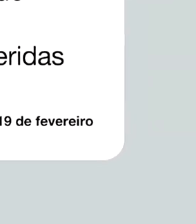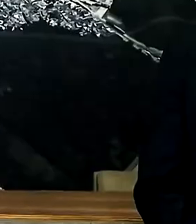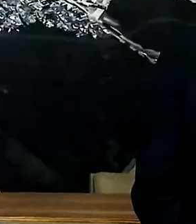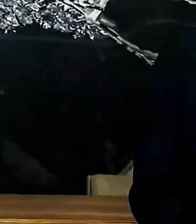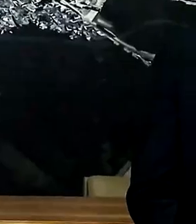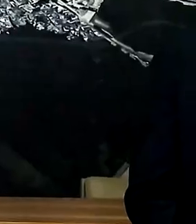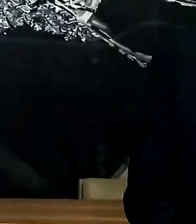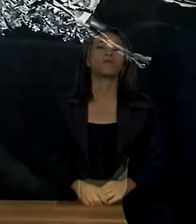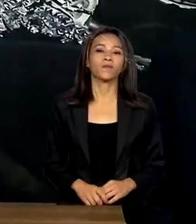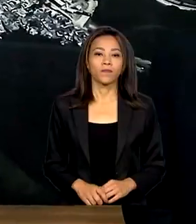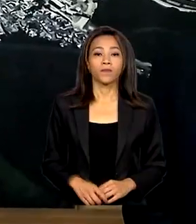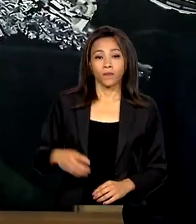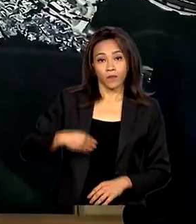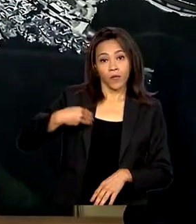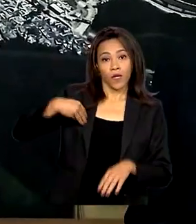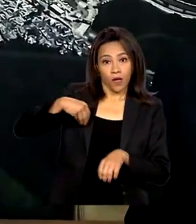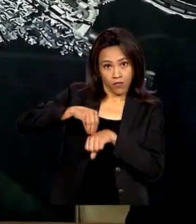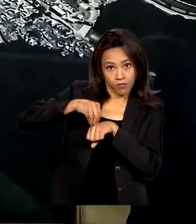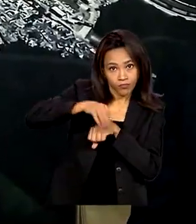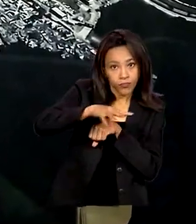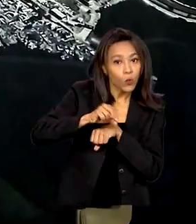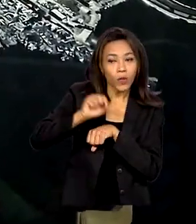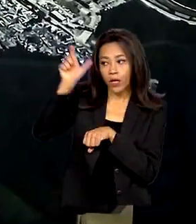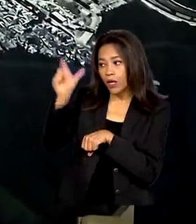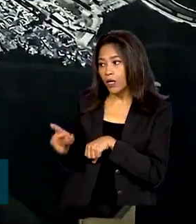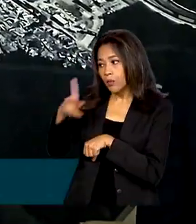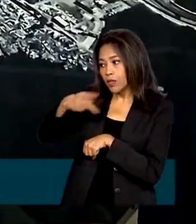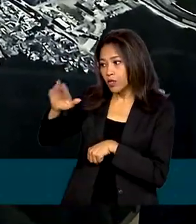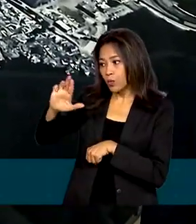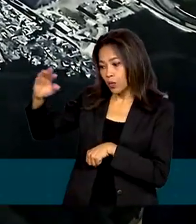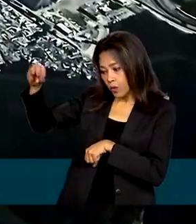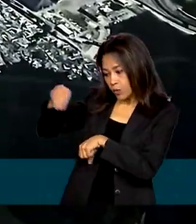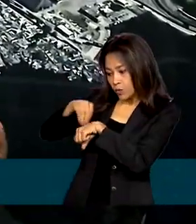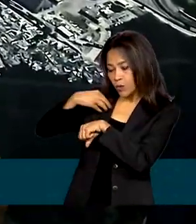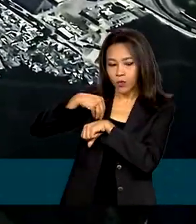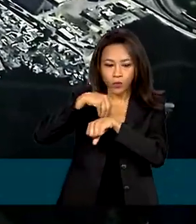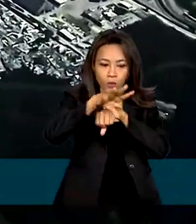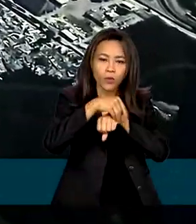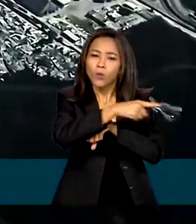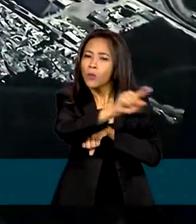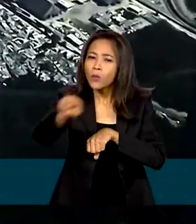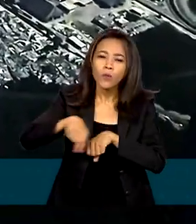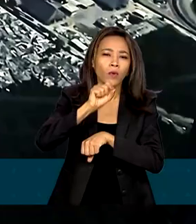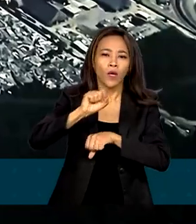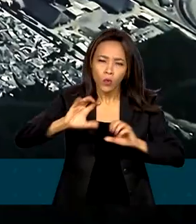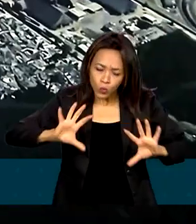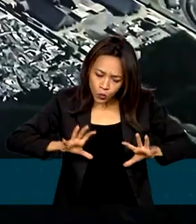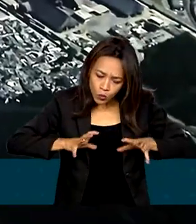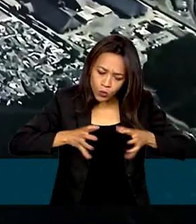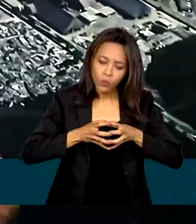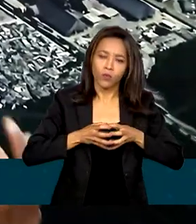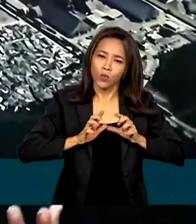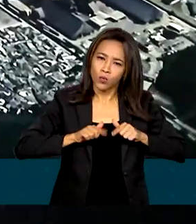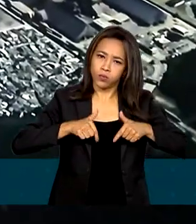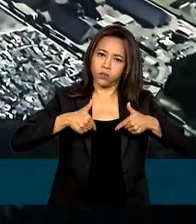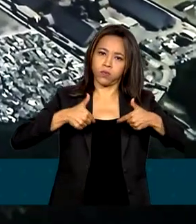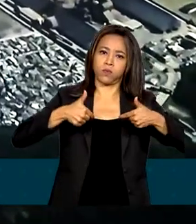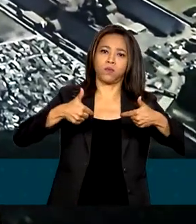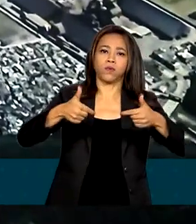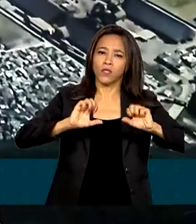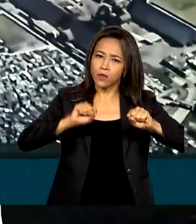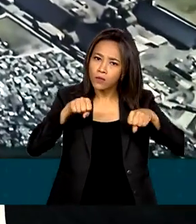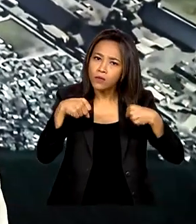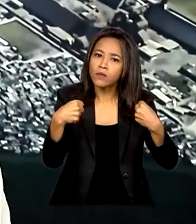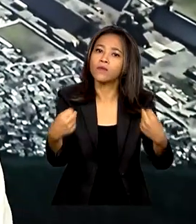A recomendação do presidente Lula, a mensagem dele de união dos esforços de funcionar enquanto sistema